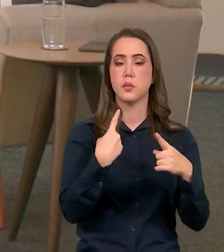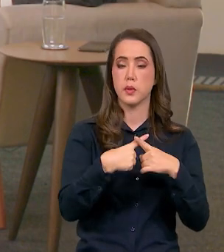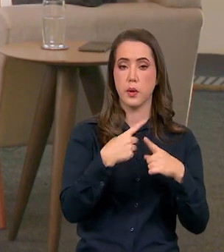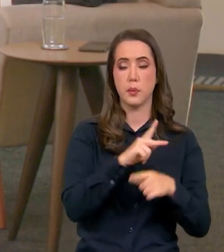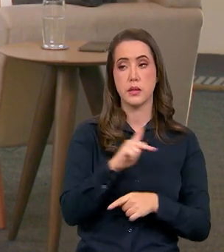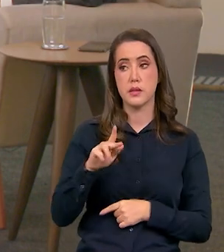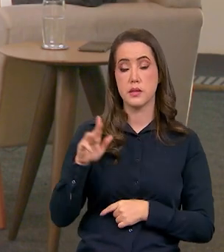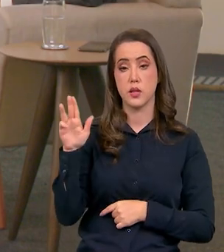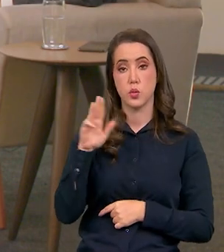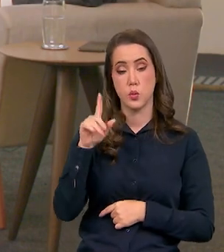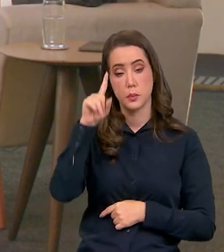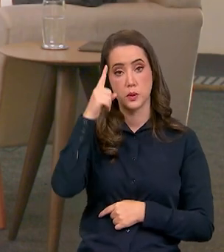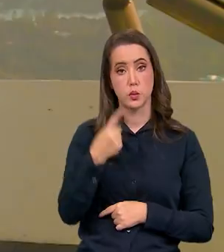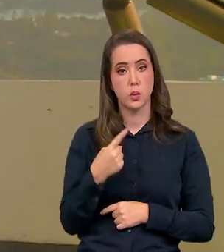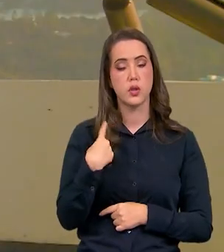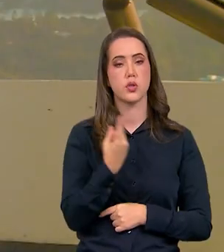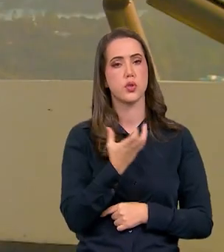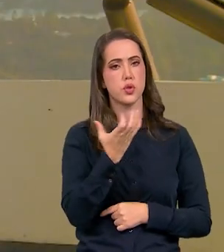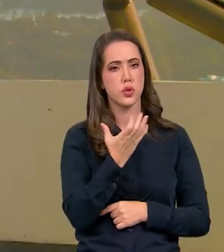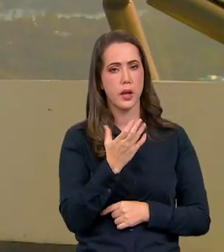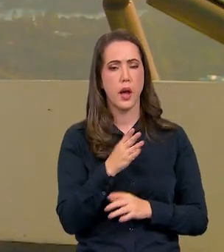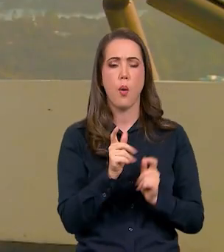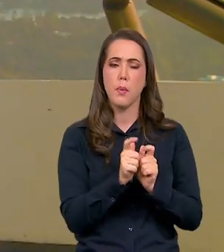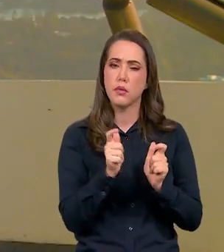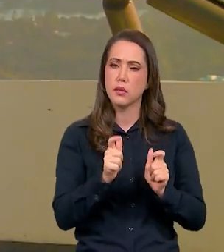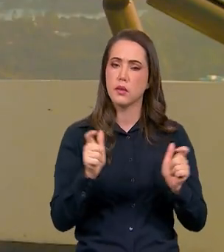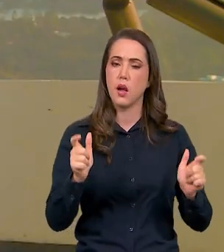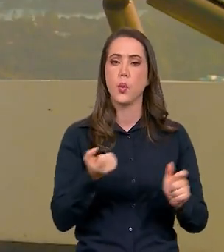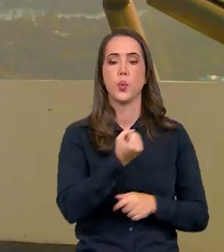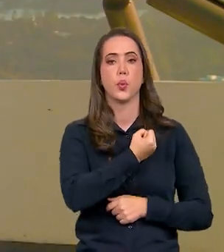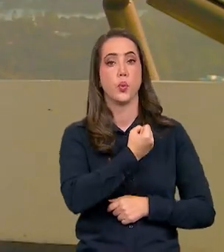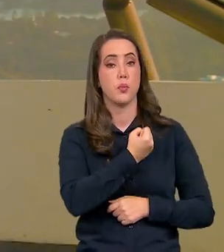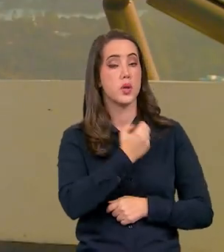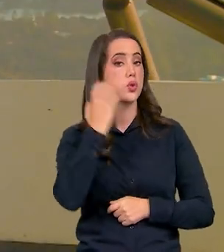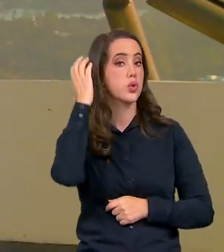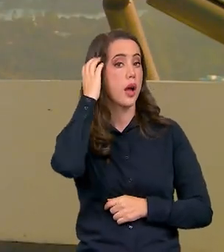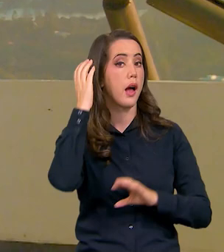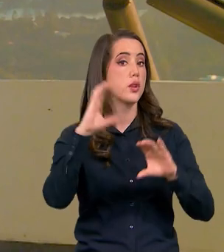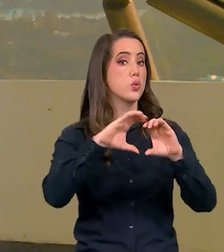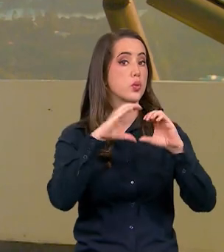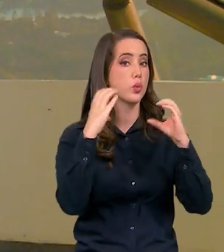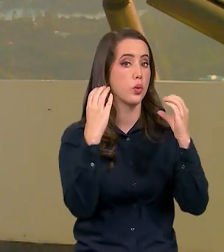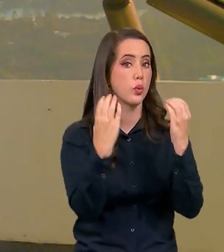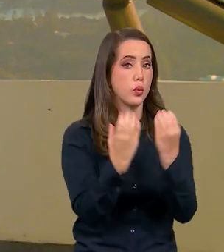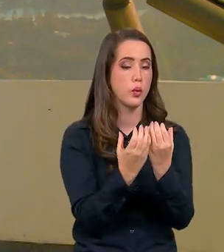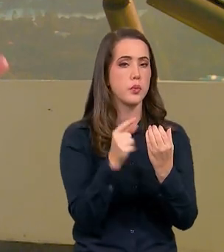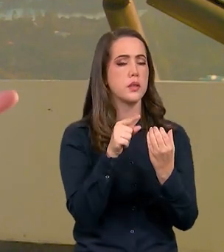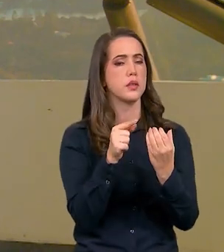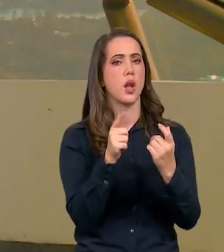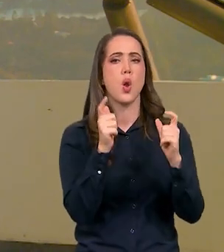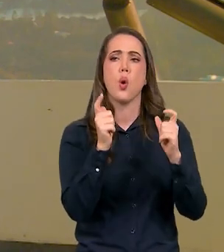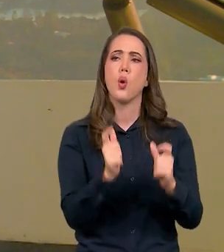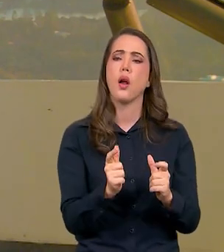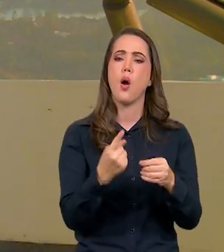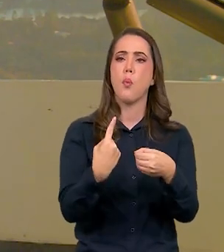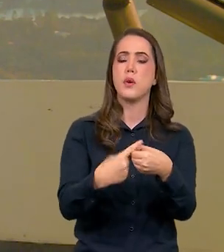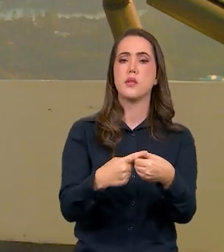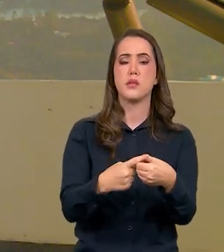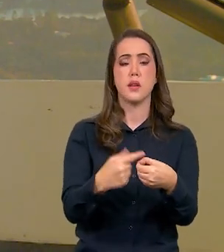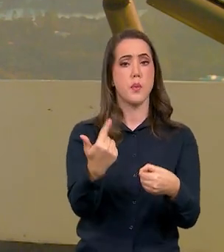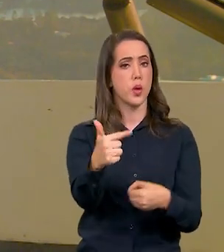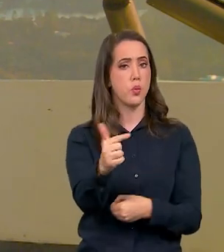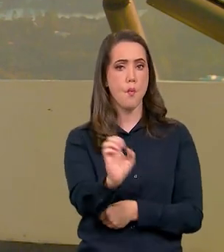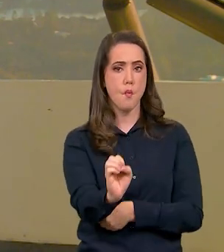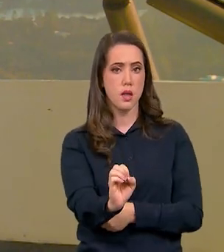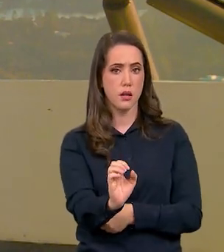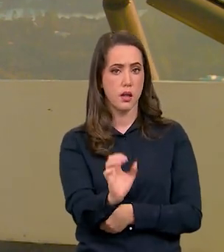determinação do presidente vamos buscar até expandindo essa rádio difusão comunitária nos municípios que ainda não tem nenhuma rádio comunitária no nosso